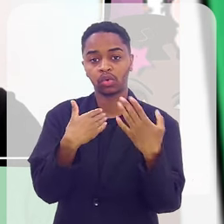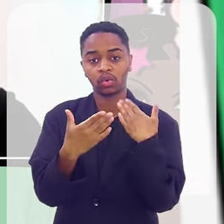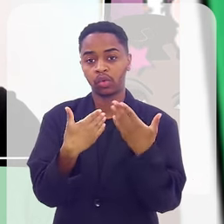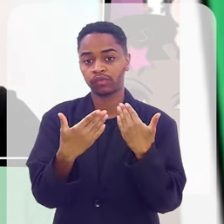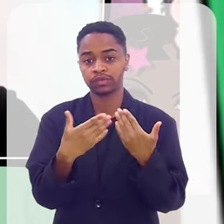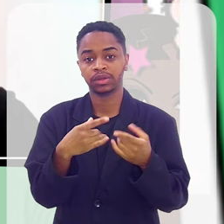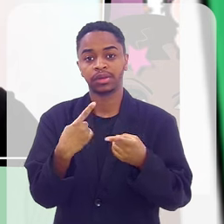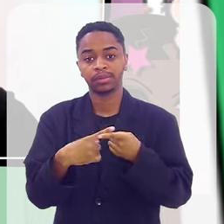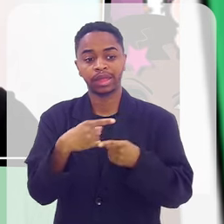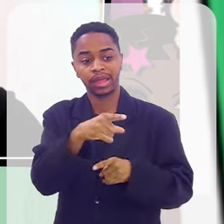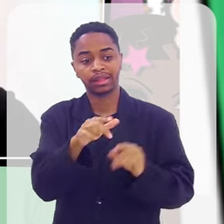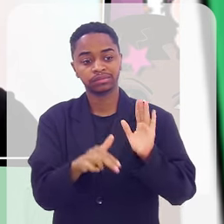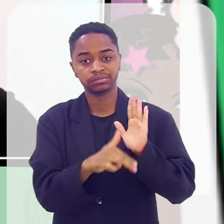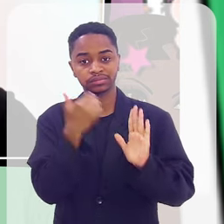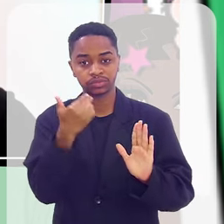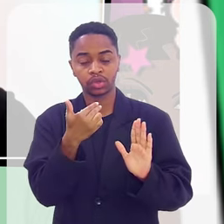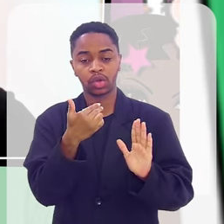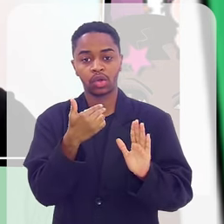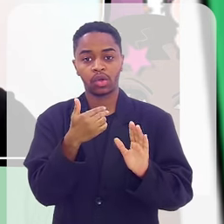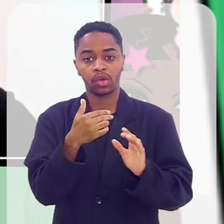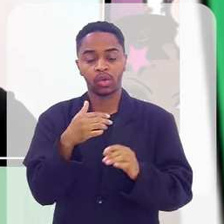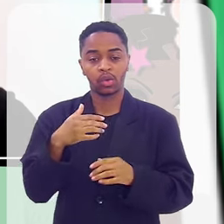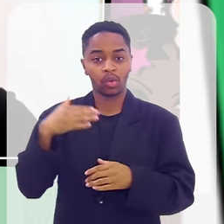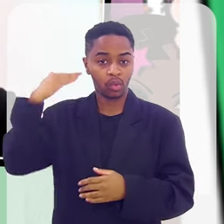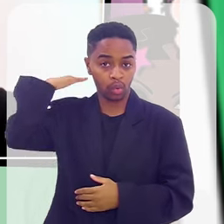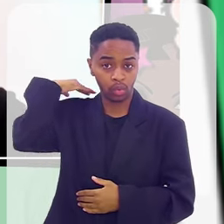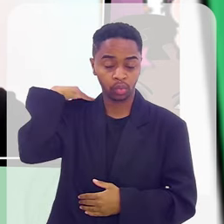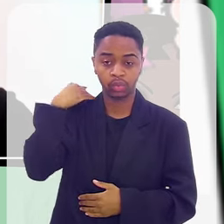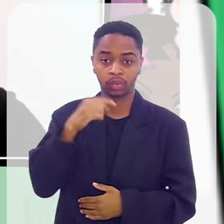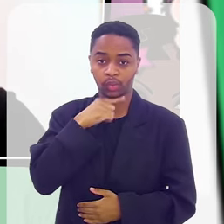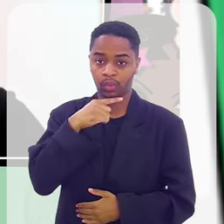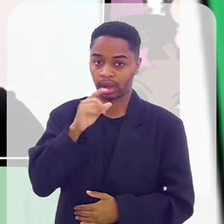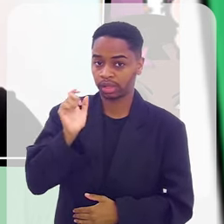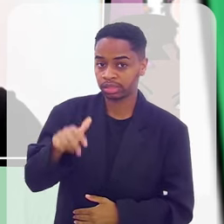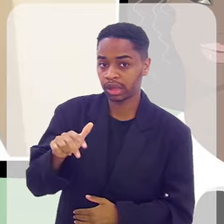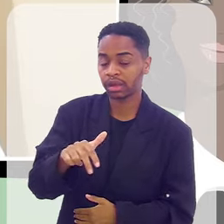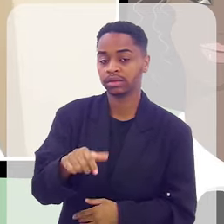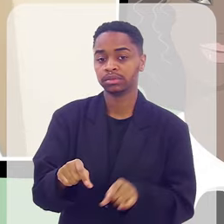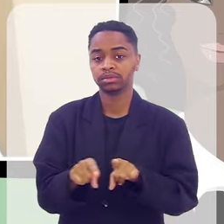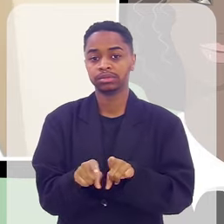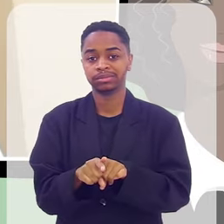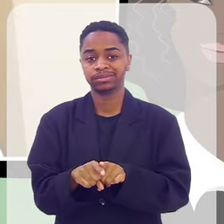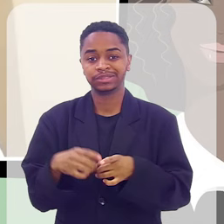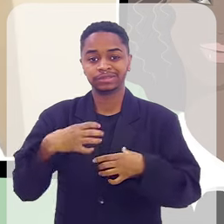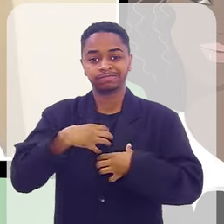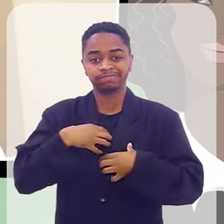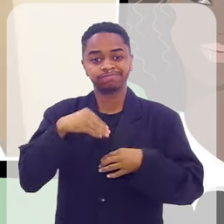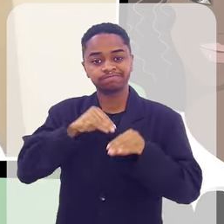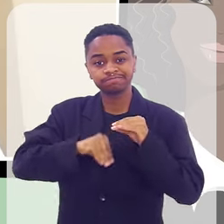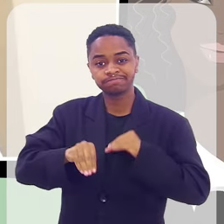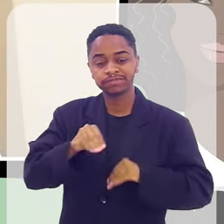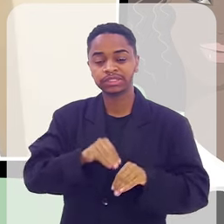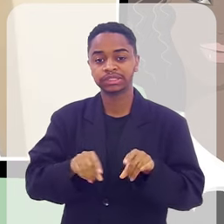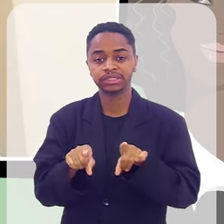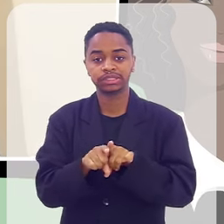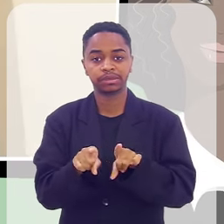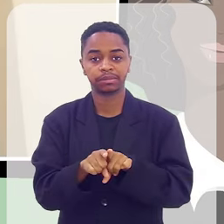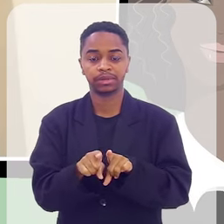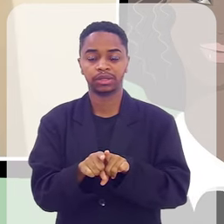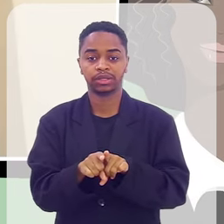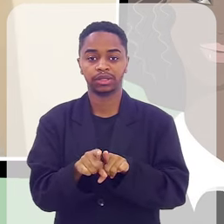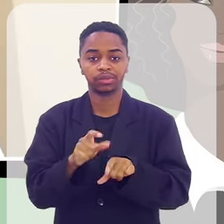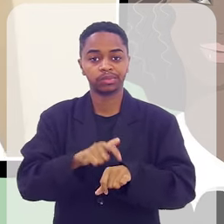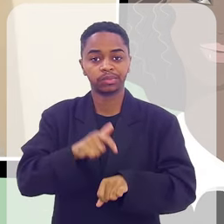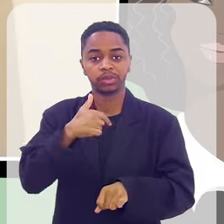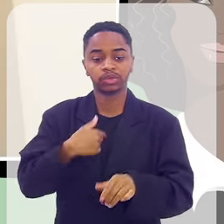verdade, ela fez uma cirurgia da coluna, ficou, não andava e ficou muito deprimida. E ela não,